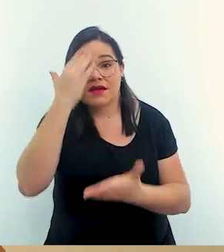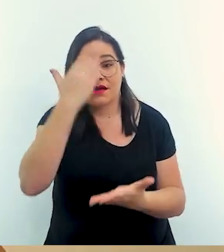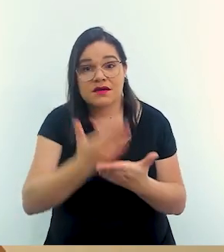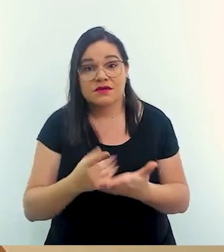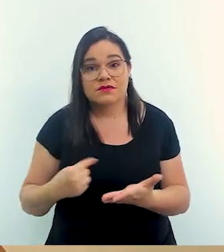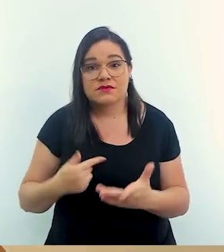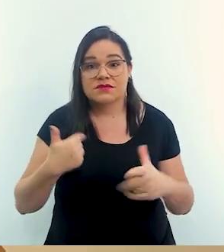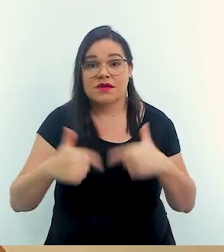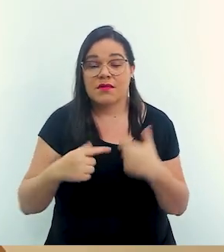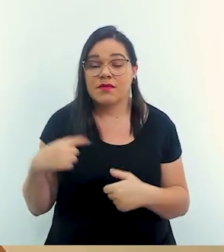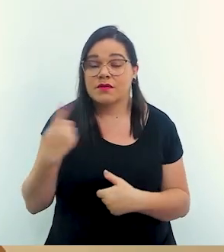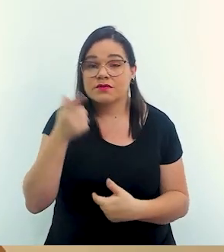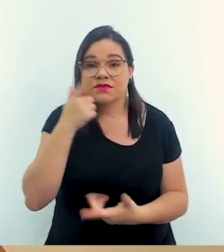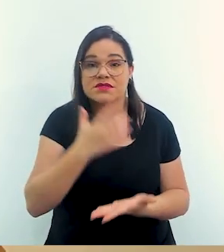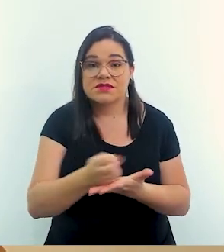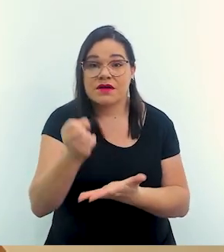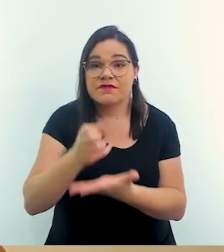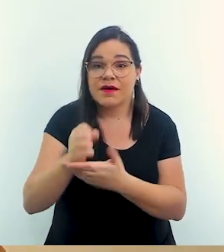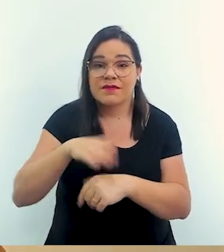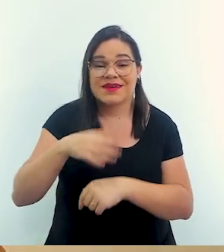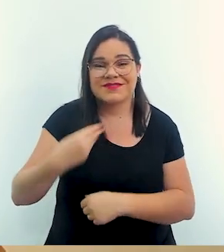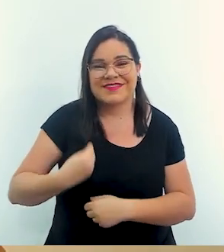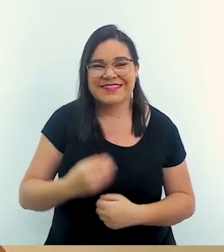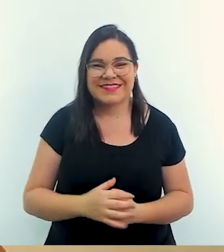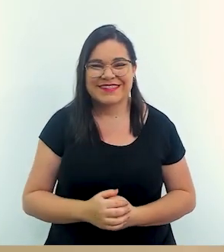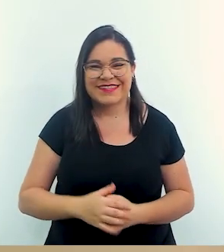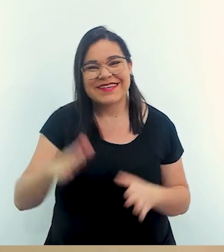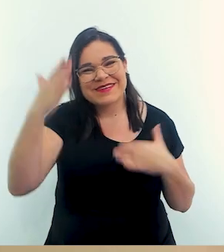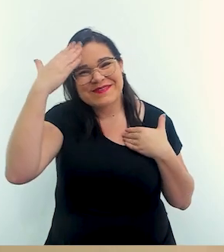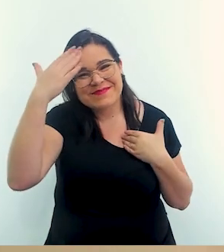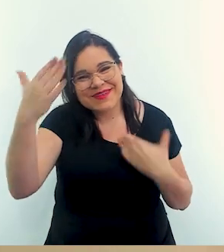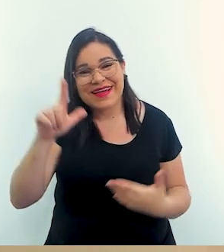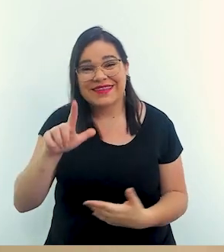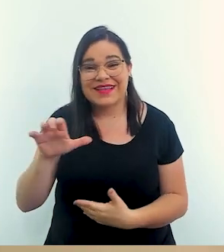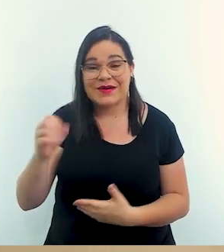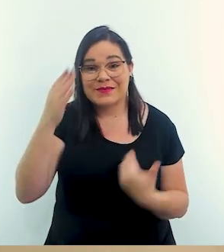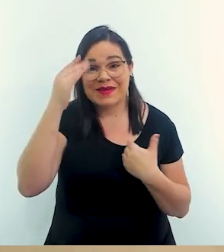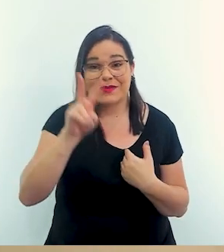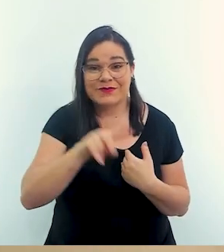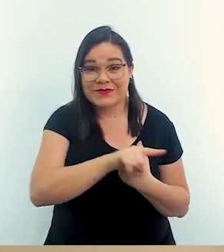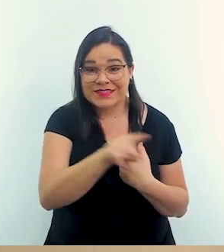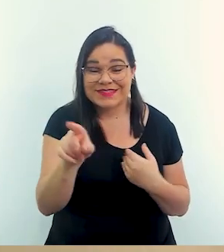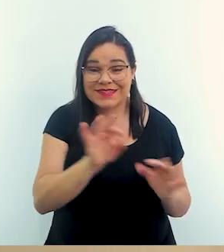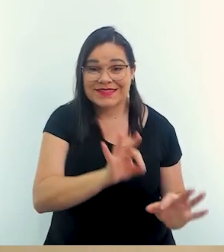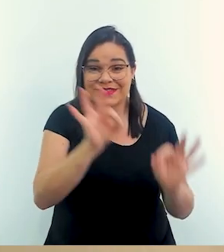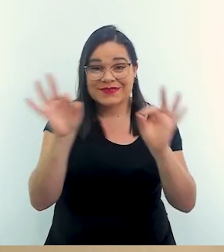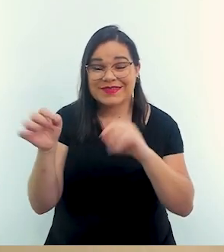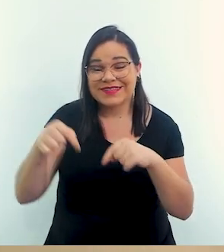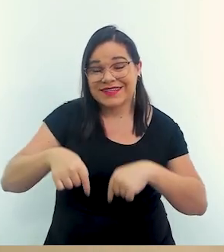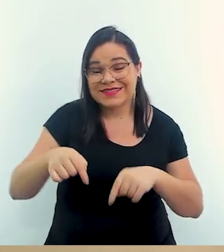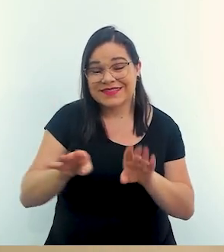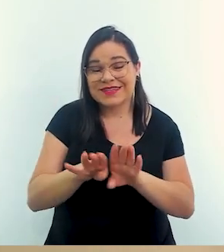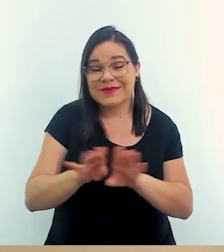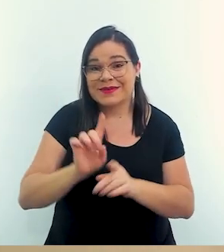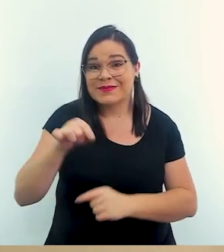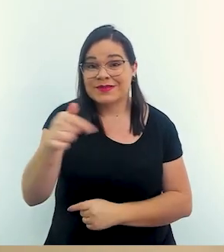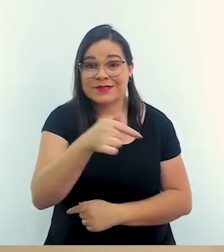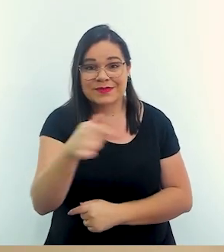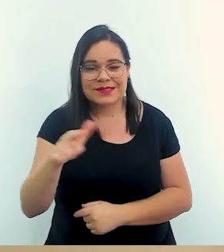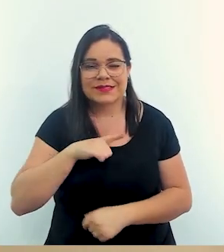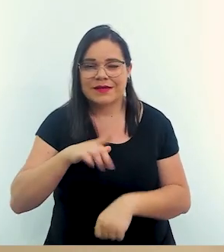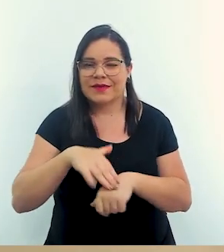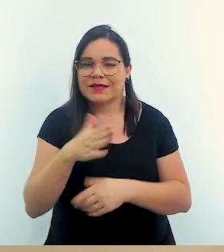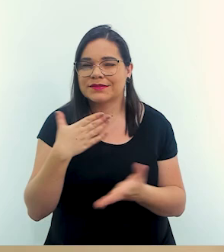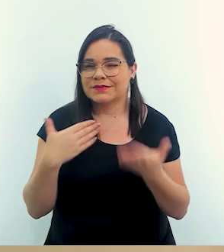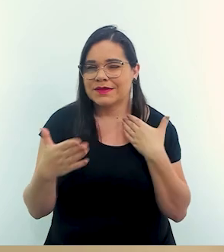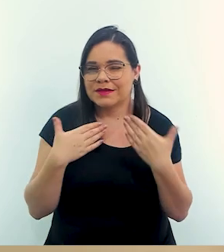empresas acreditando no nosso trabalho para que a gente salve mais vidas juntos muito obrigada obrigado obrigado a vocês que estão nos assistindo na semana